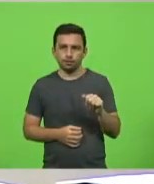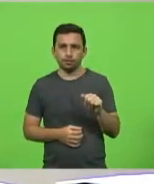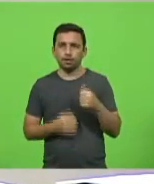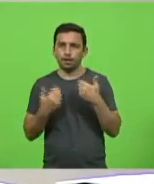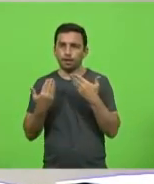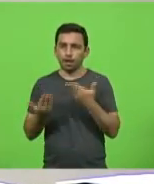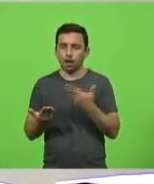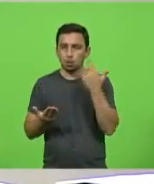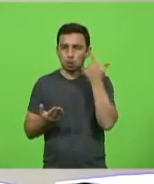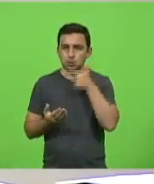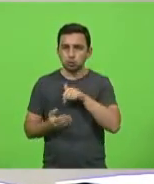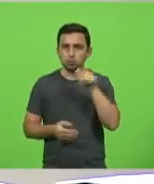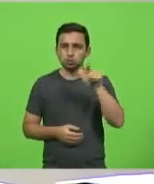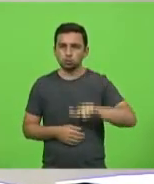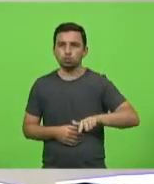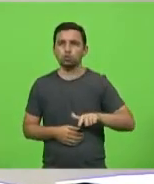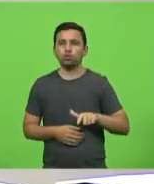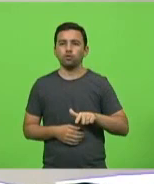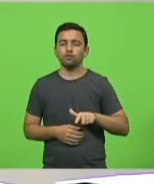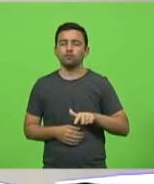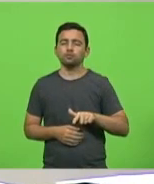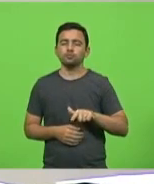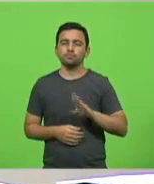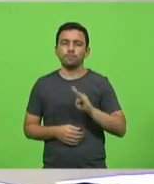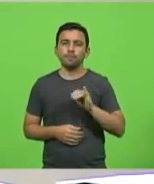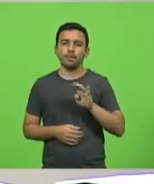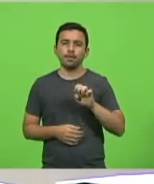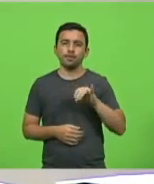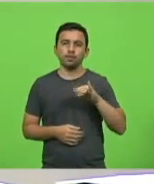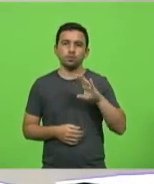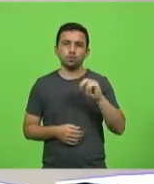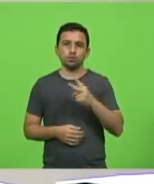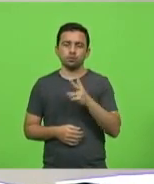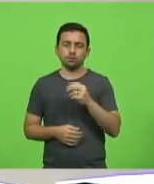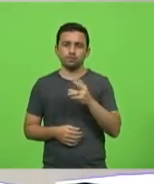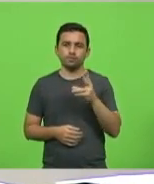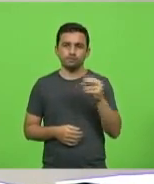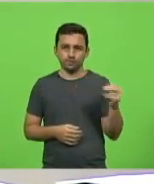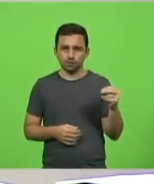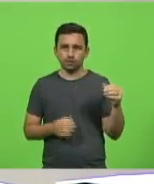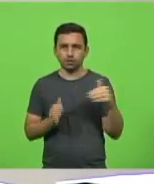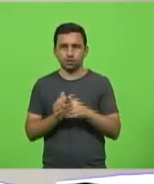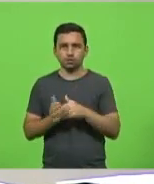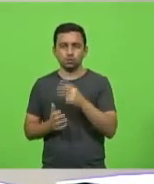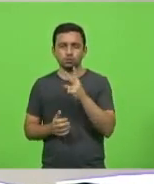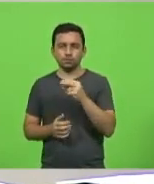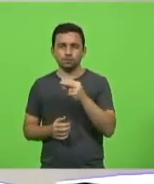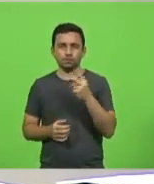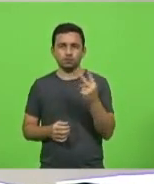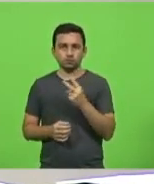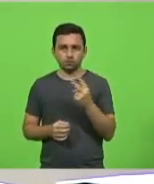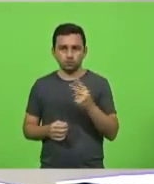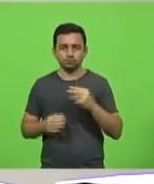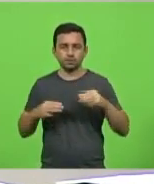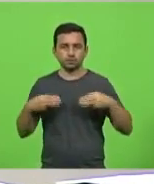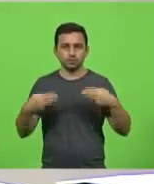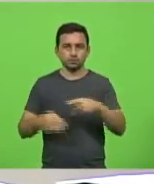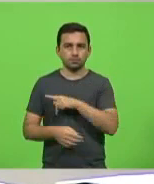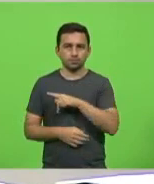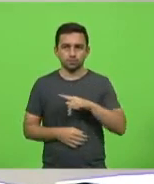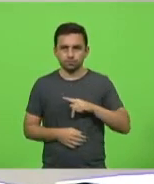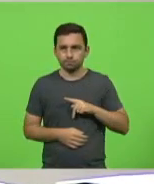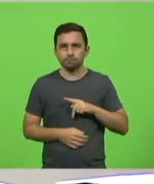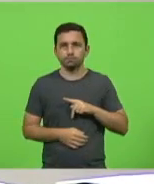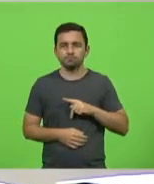reeleição para o BN 2020-2022, na diretoria da Associação Catarinense do Ministério Público. Em